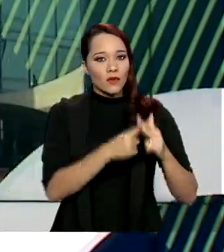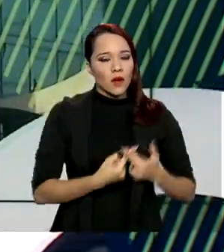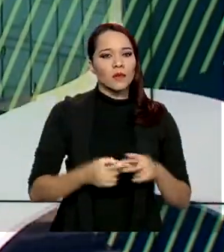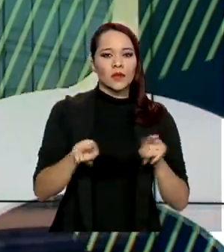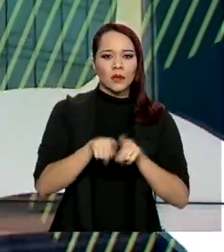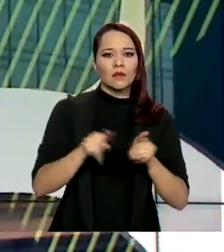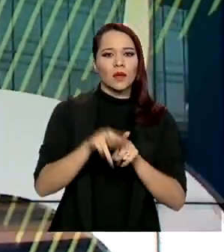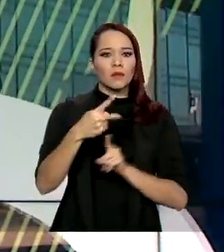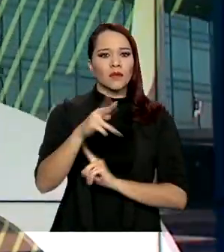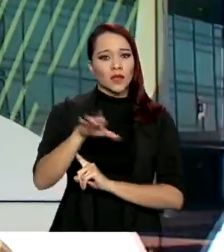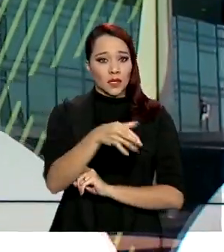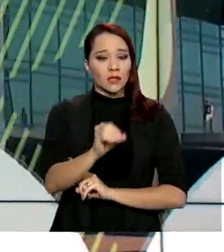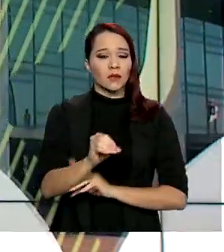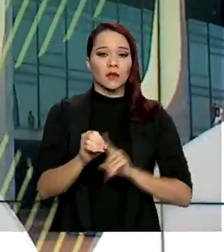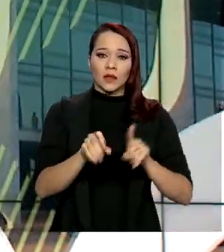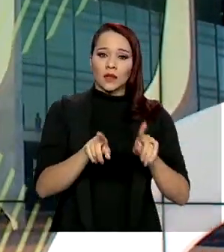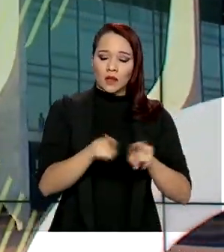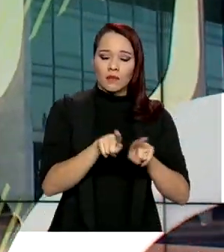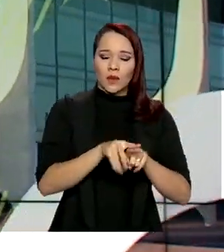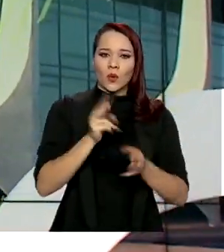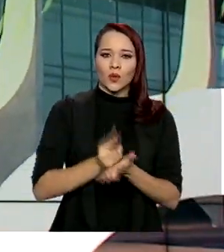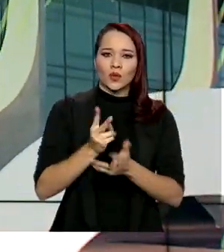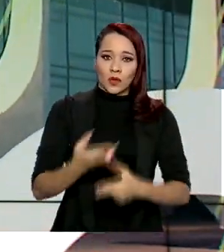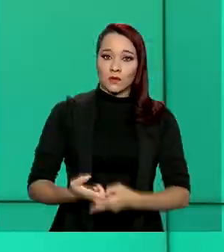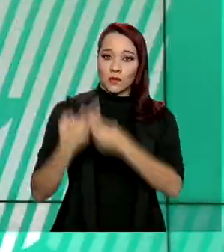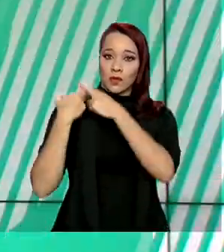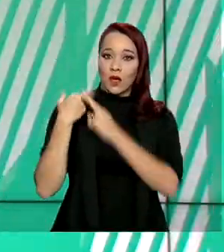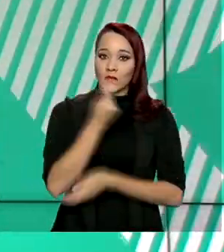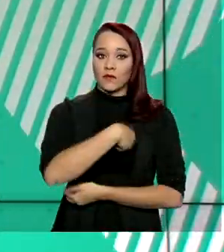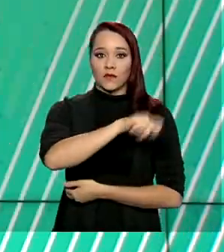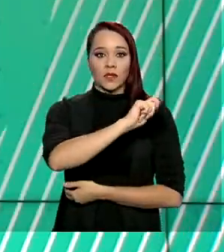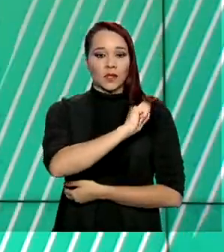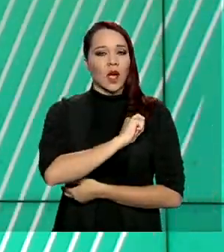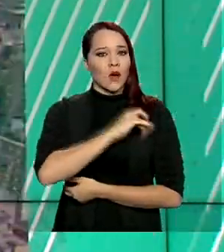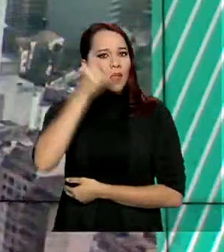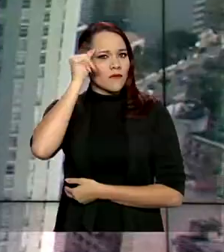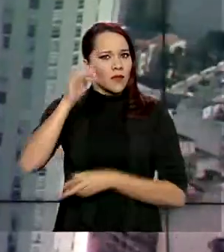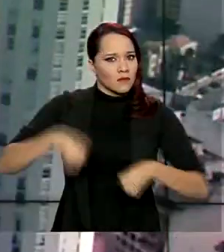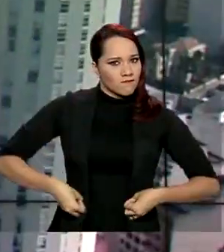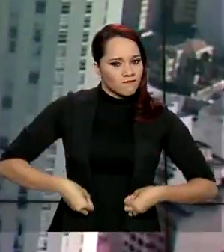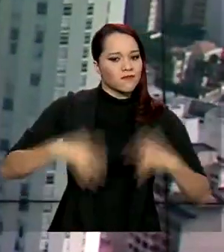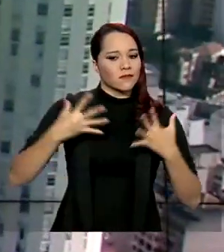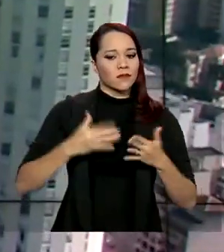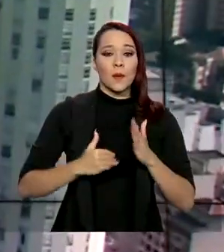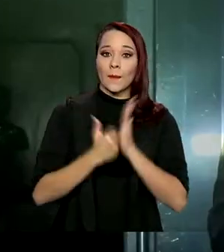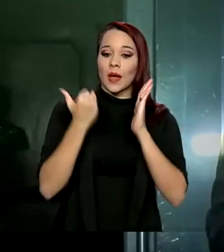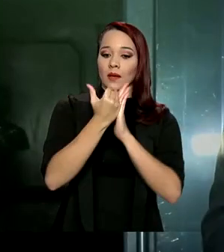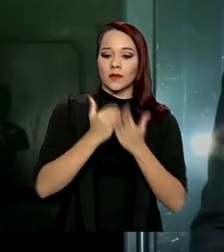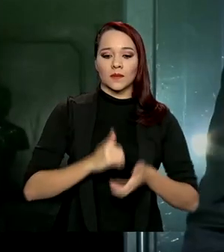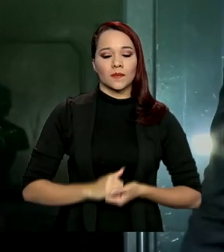privatizações, além de manter a responsabilidade fiscal sem extrapolar o teto de gastos.